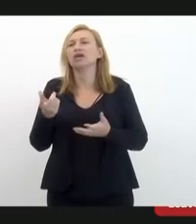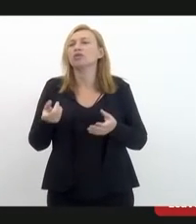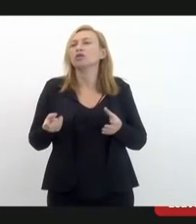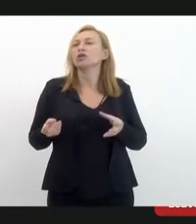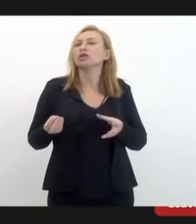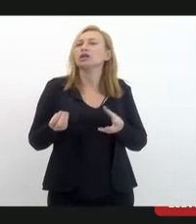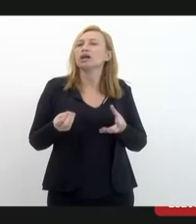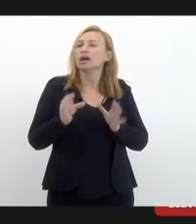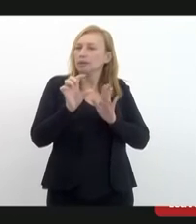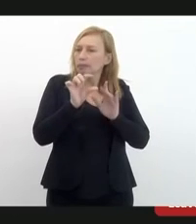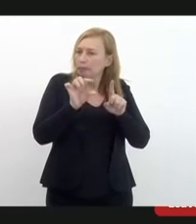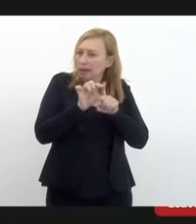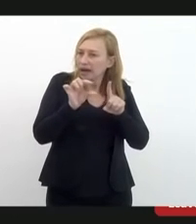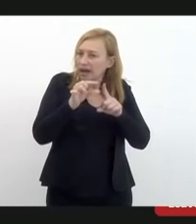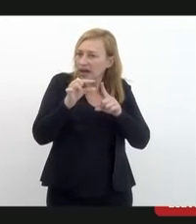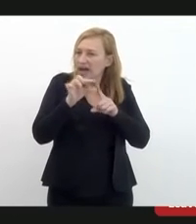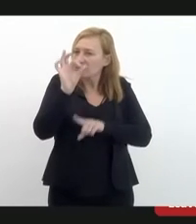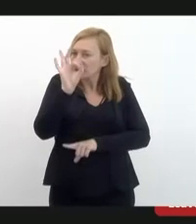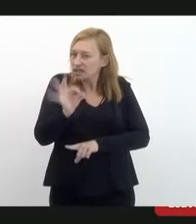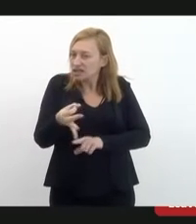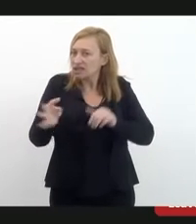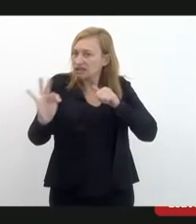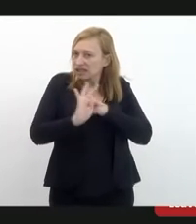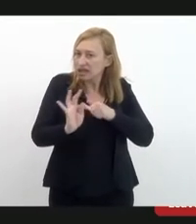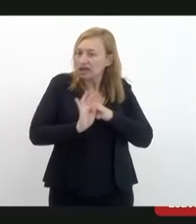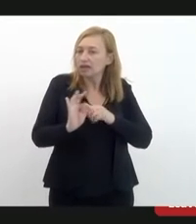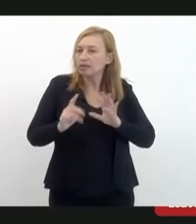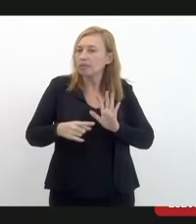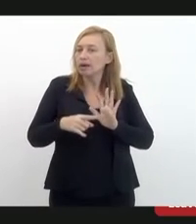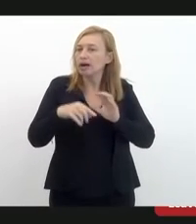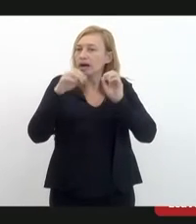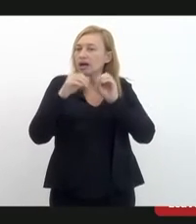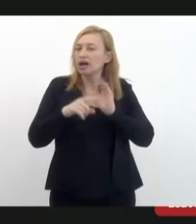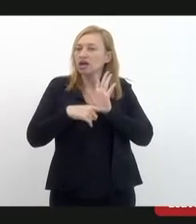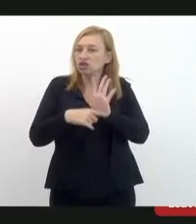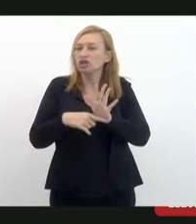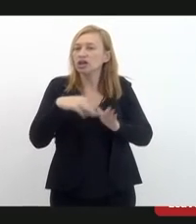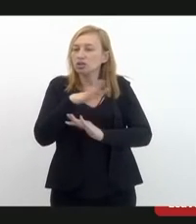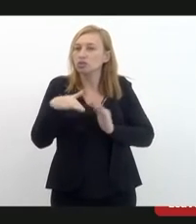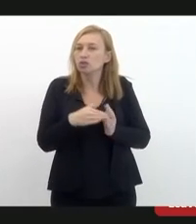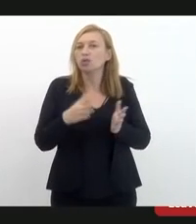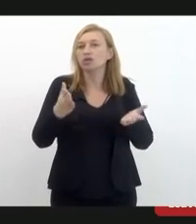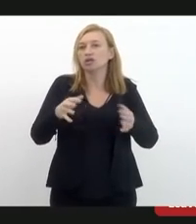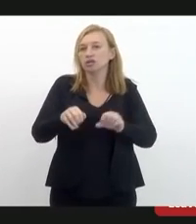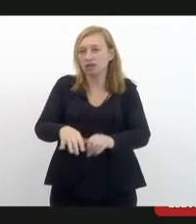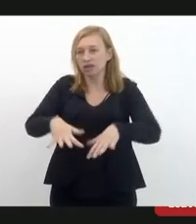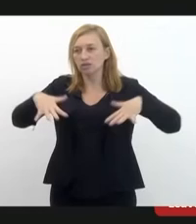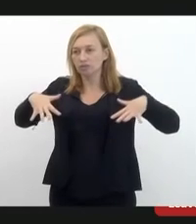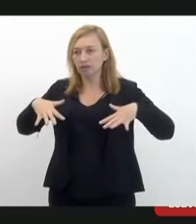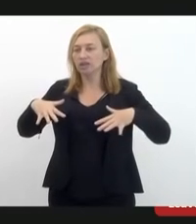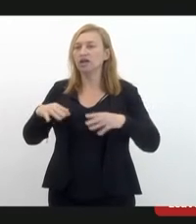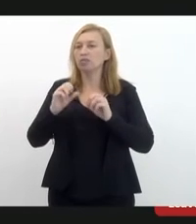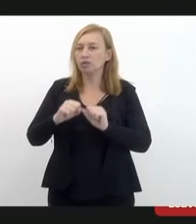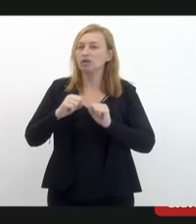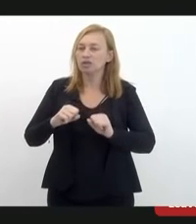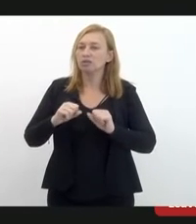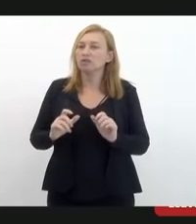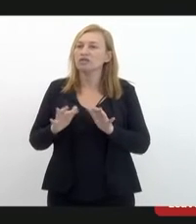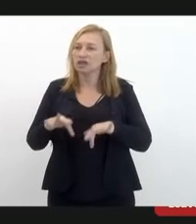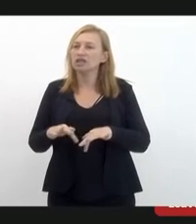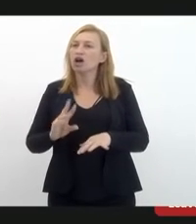técnico certo para beneficiar todos. A questão do parecer no plenário, a gente pode dar no plenário ou também pode